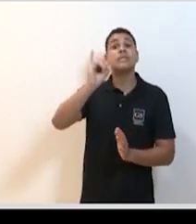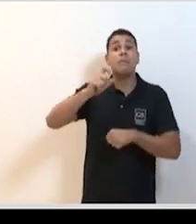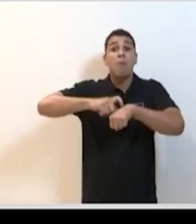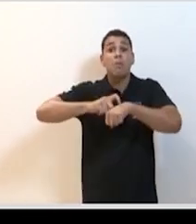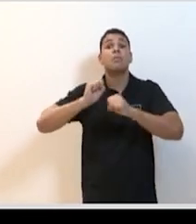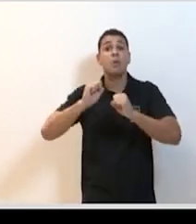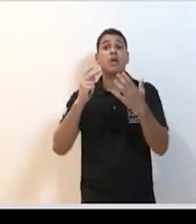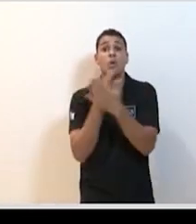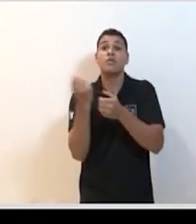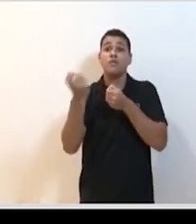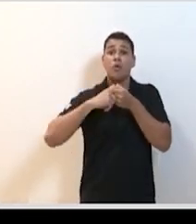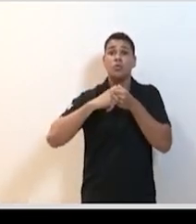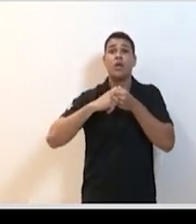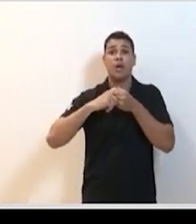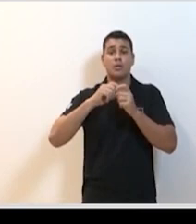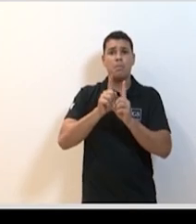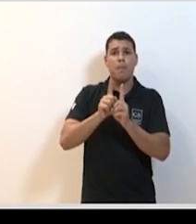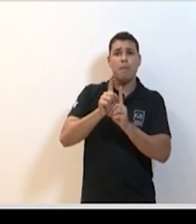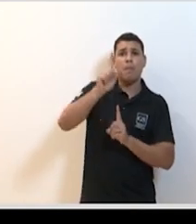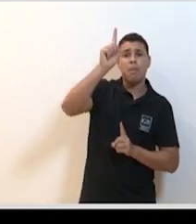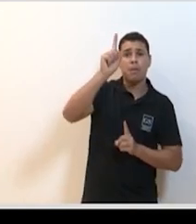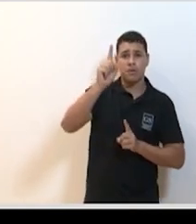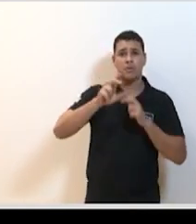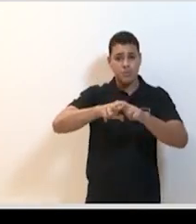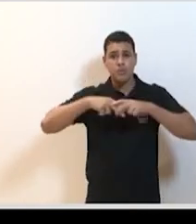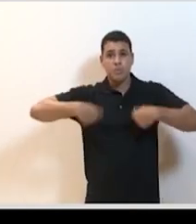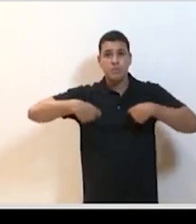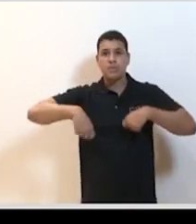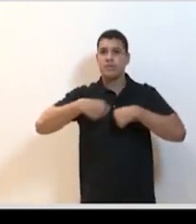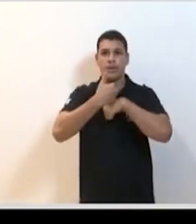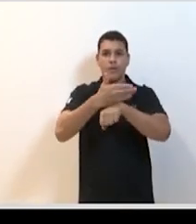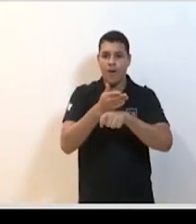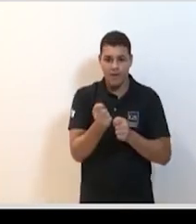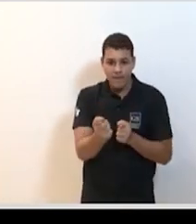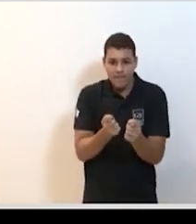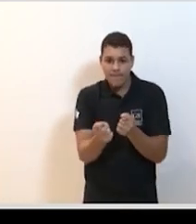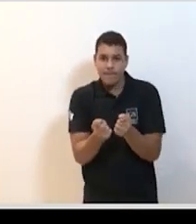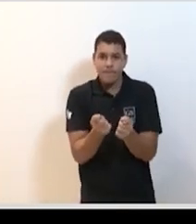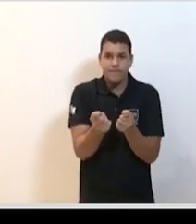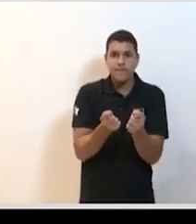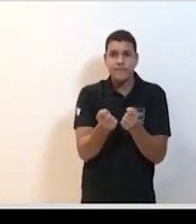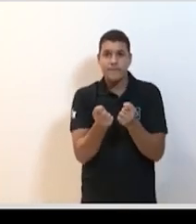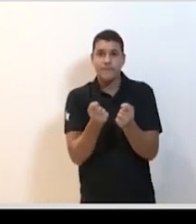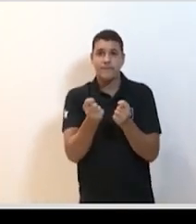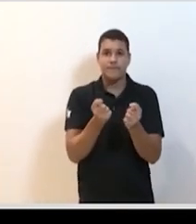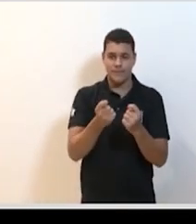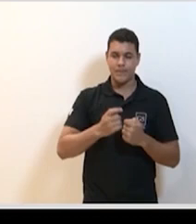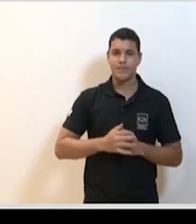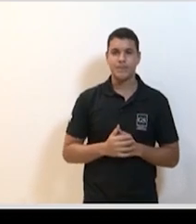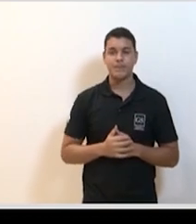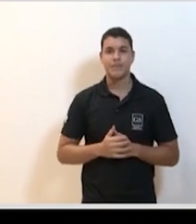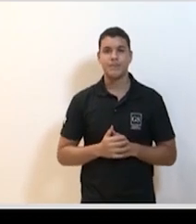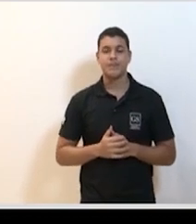tentar criar medidas de contenção mesmo que sejam pontuais em algumas áreas específicas em alguns momentos específicos próximo por favor